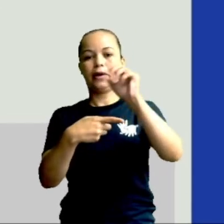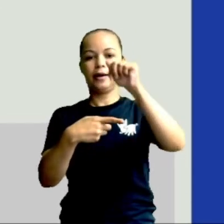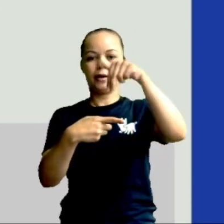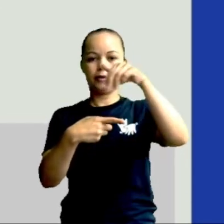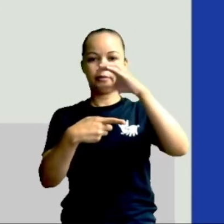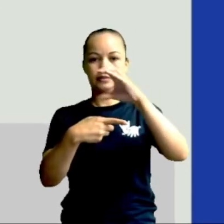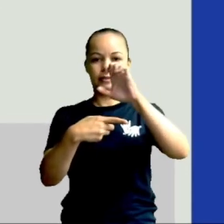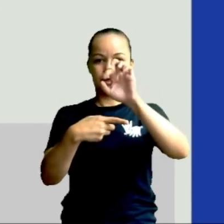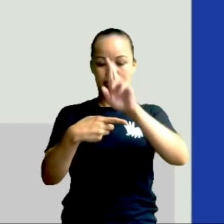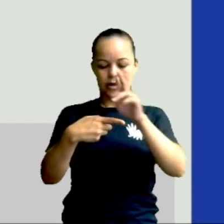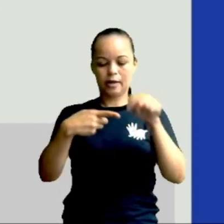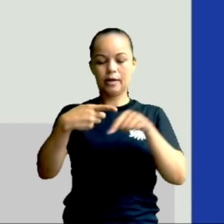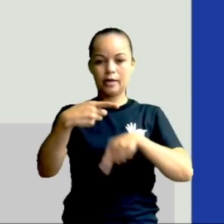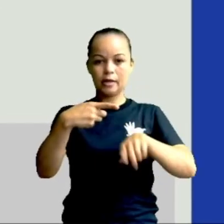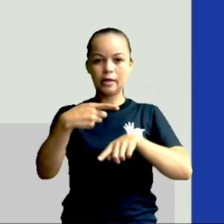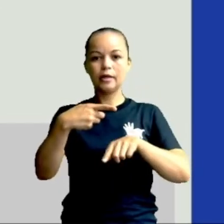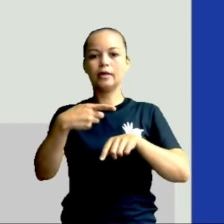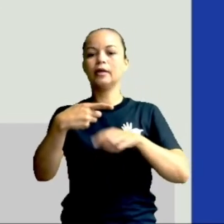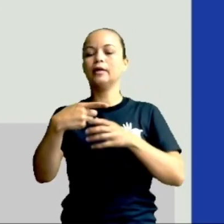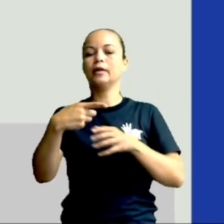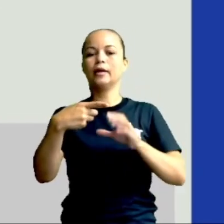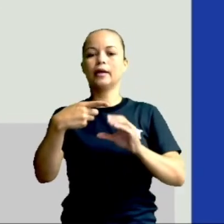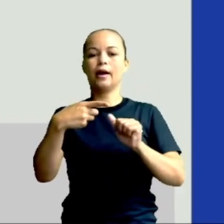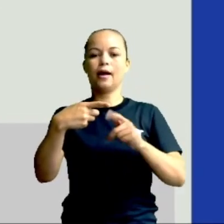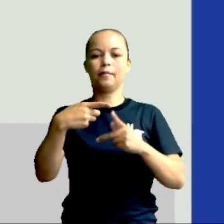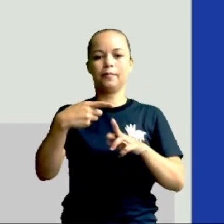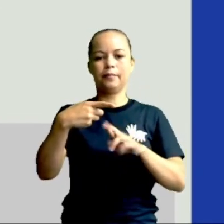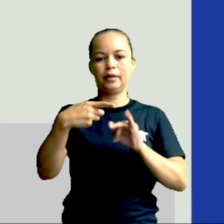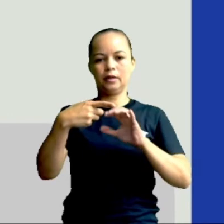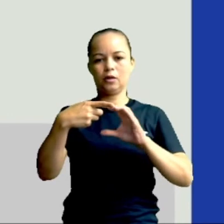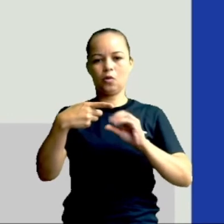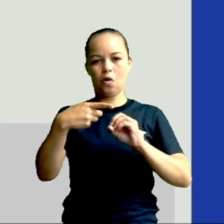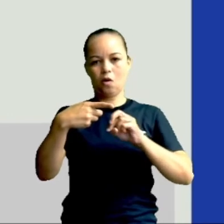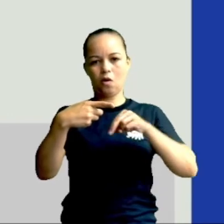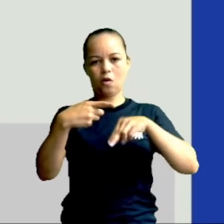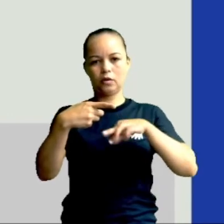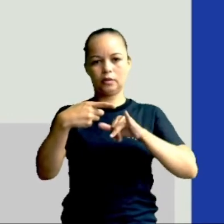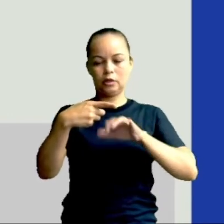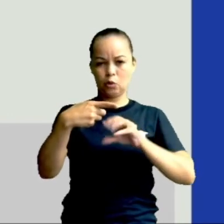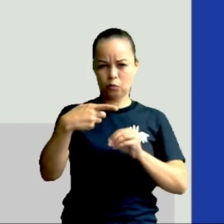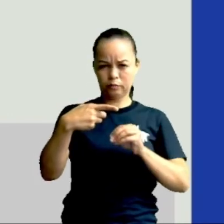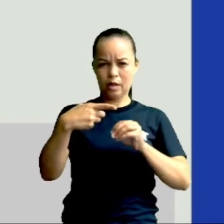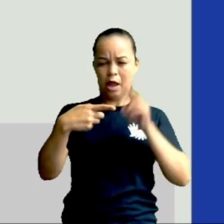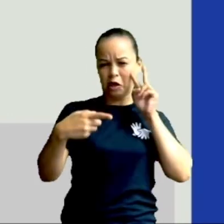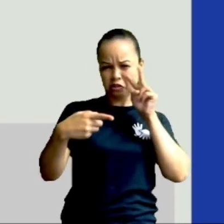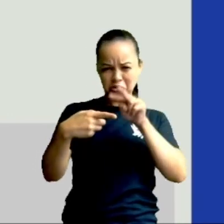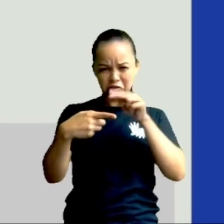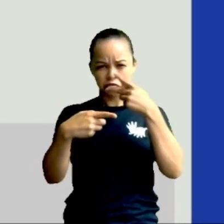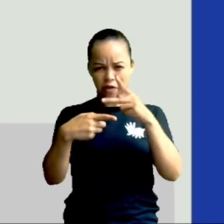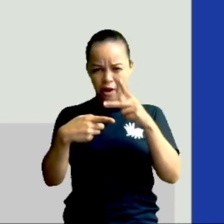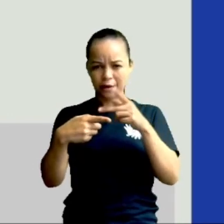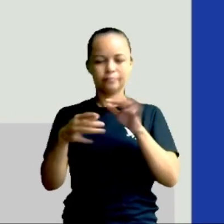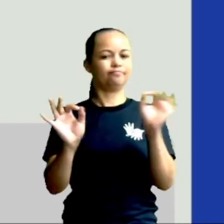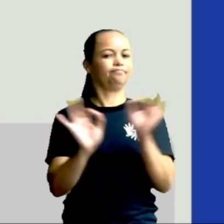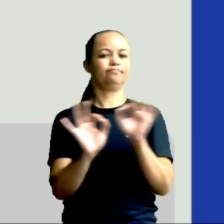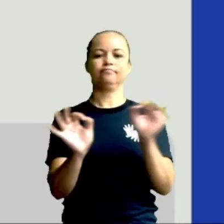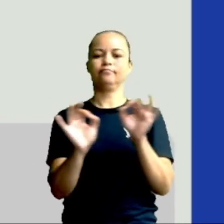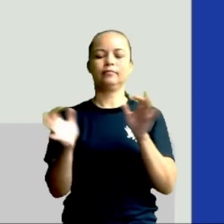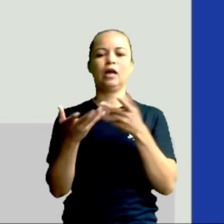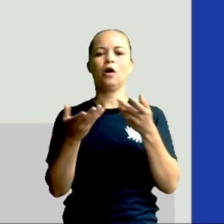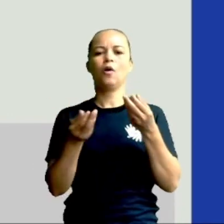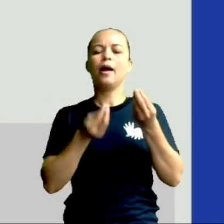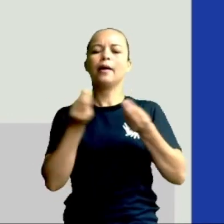Essas linhas são imaginárias, certo? Elas foram instituídas para que os cientistas pudessem entender melhor como é que funciona